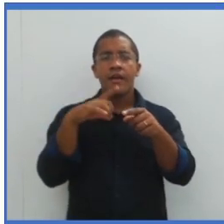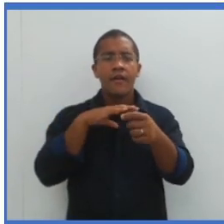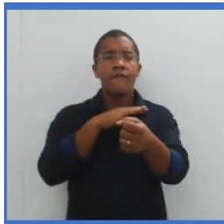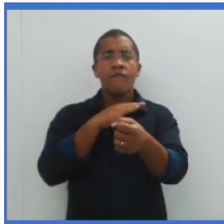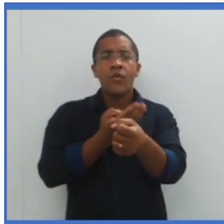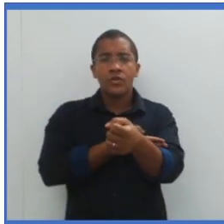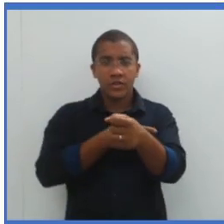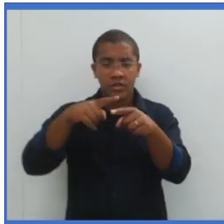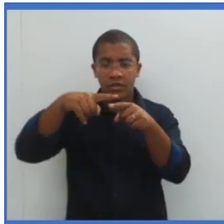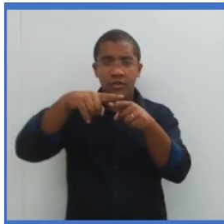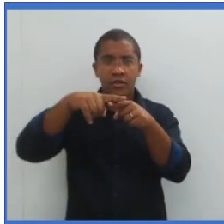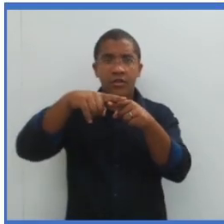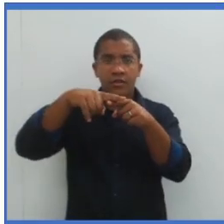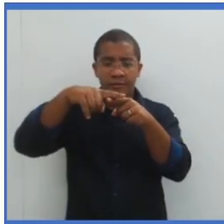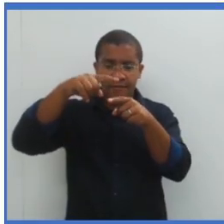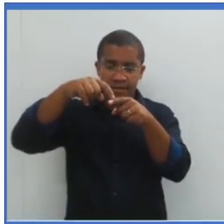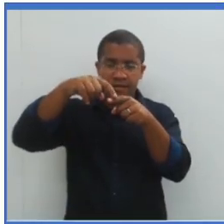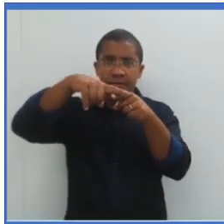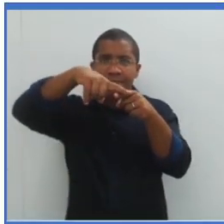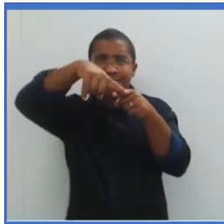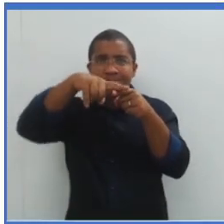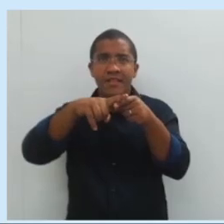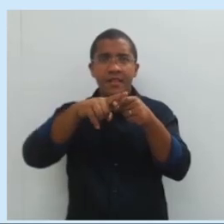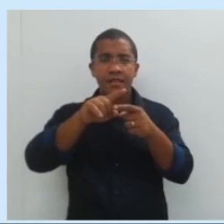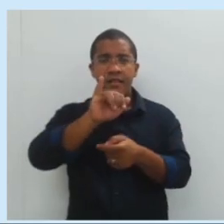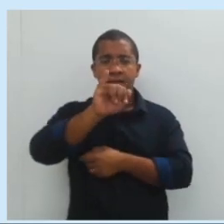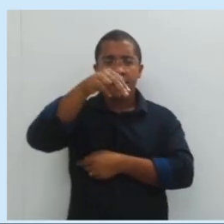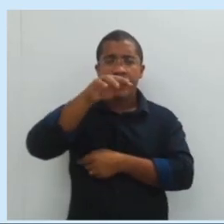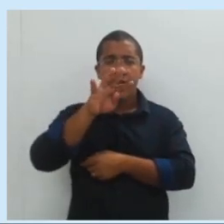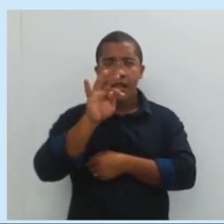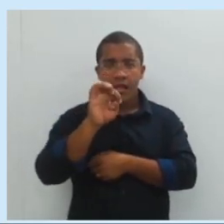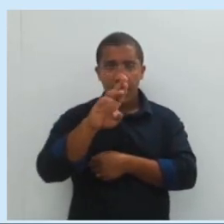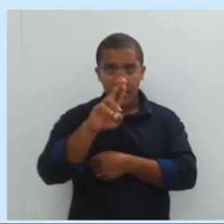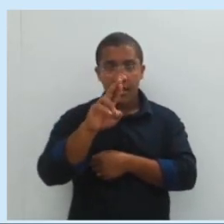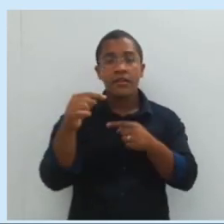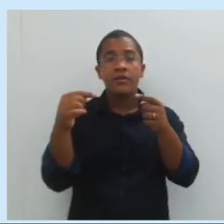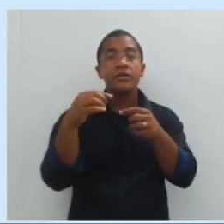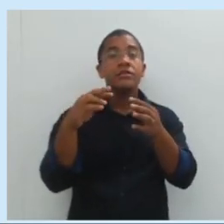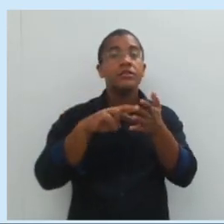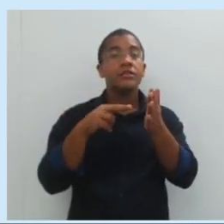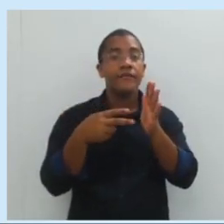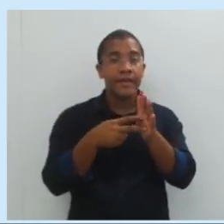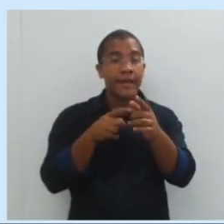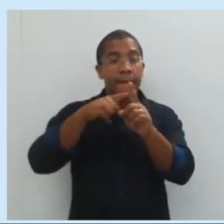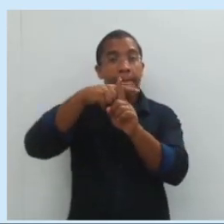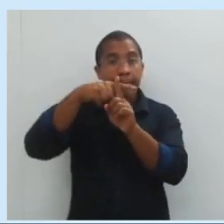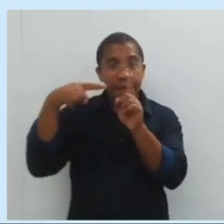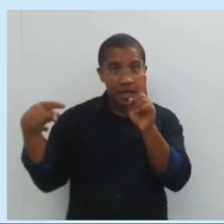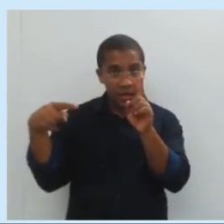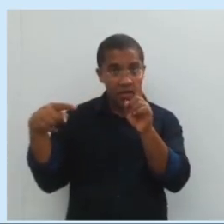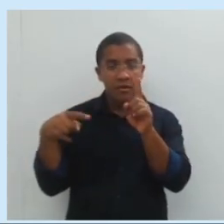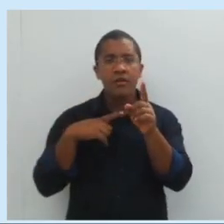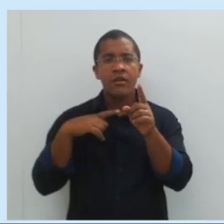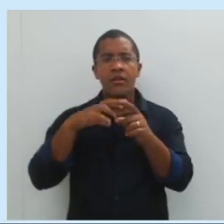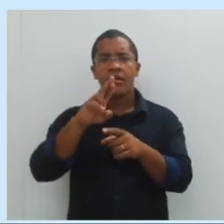fica no meio. Inter significa meio. Resistente, quando o ponto